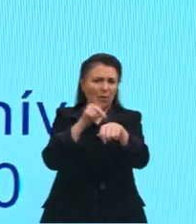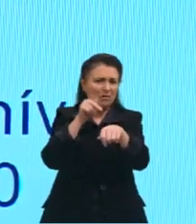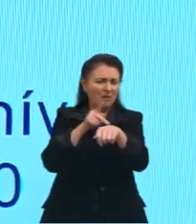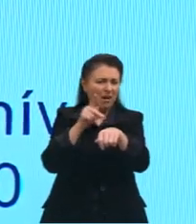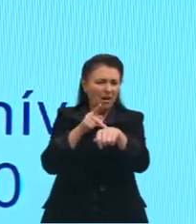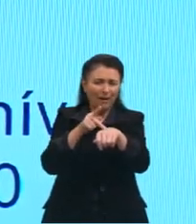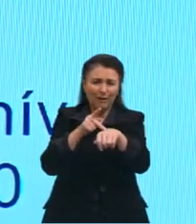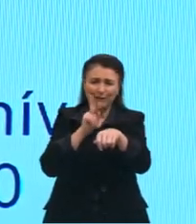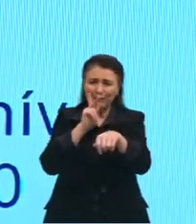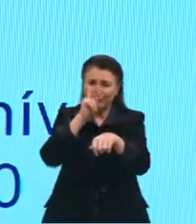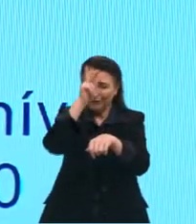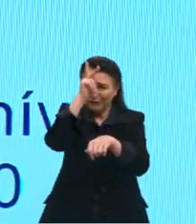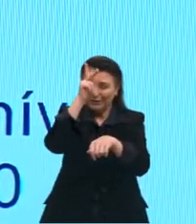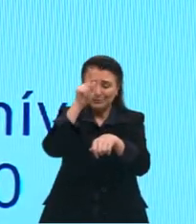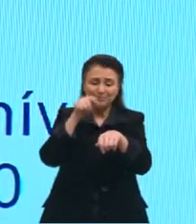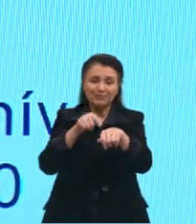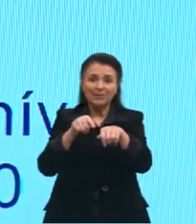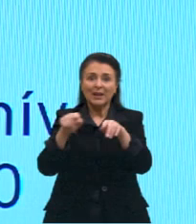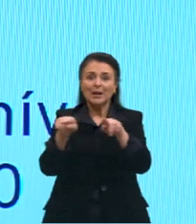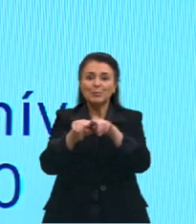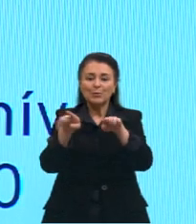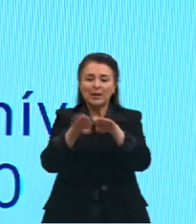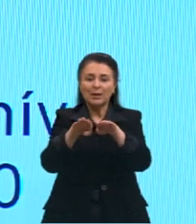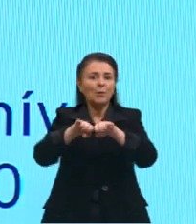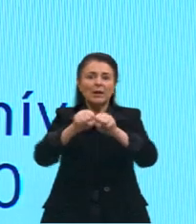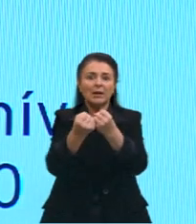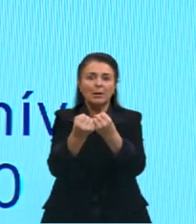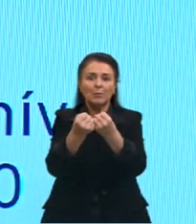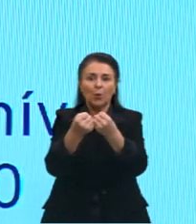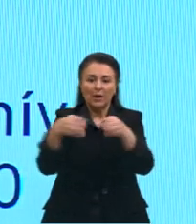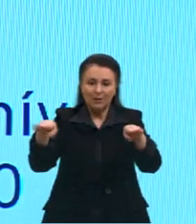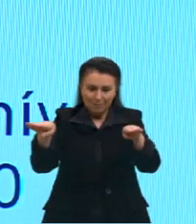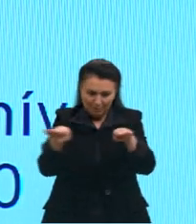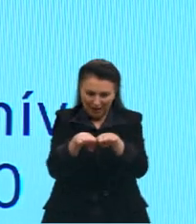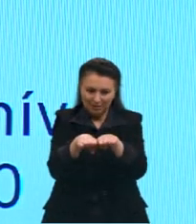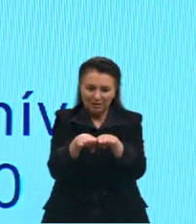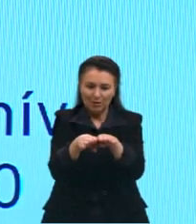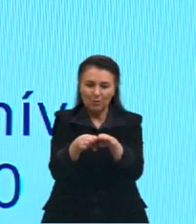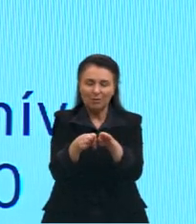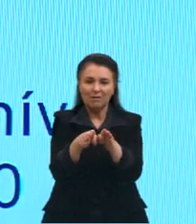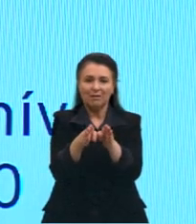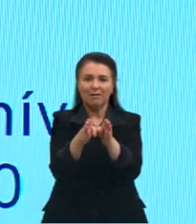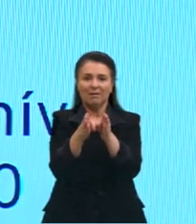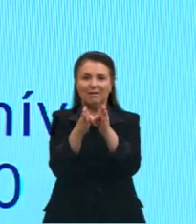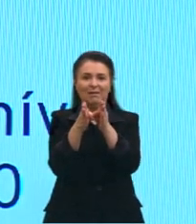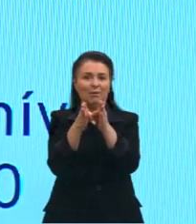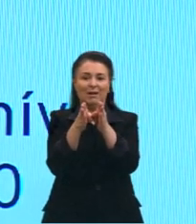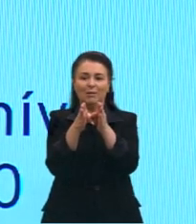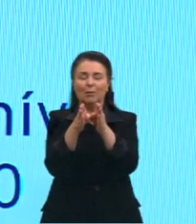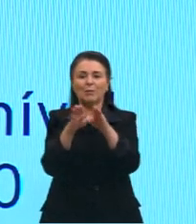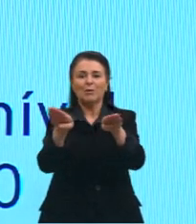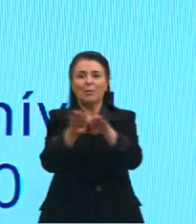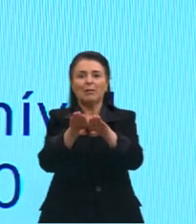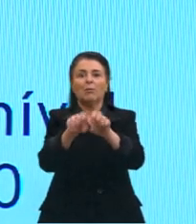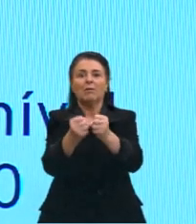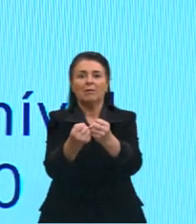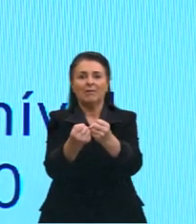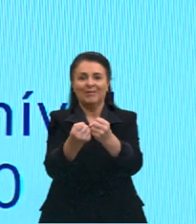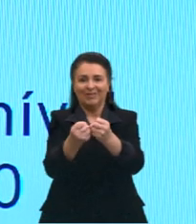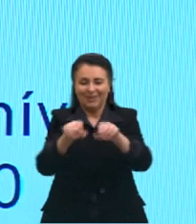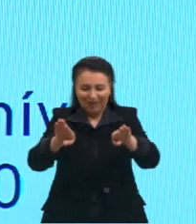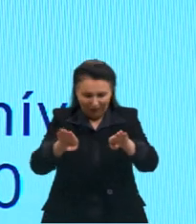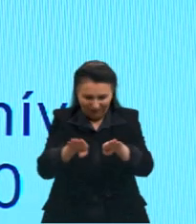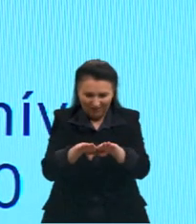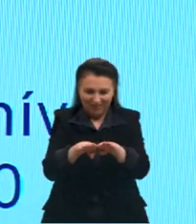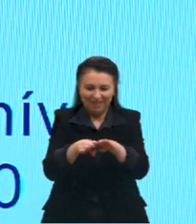aguentaram, então eles soergueram como se fosse uma folha, um papel sendo soerguido,